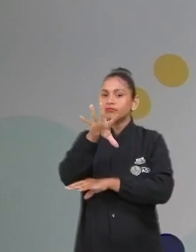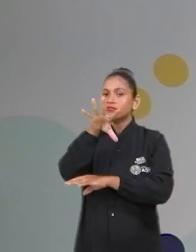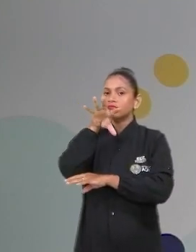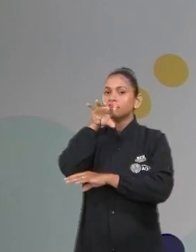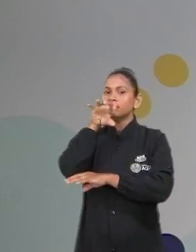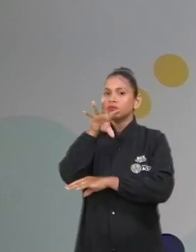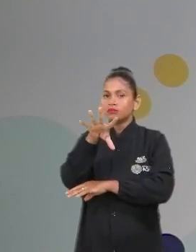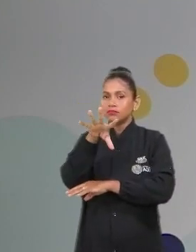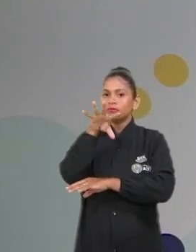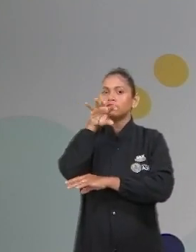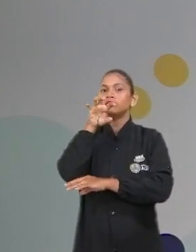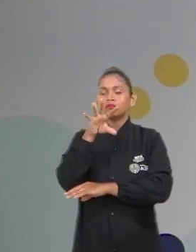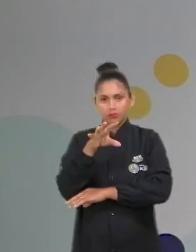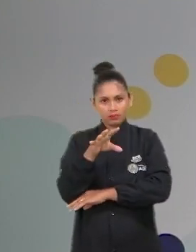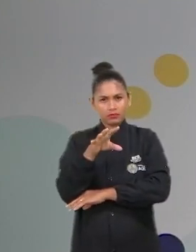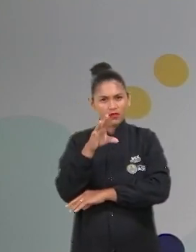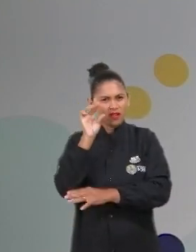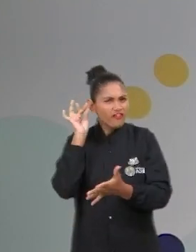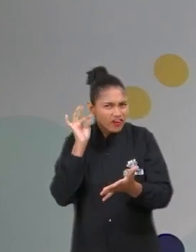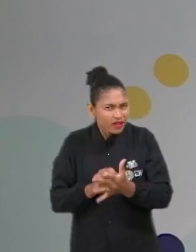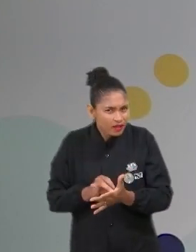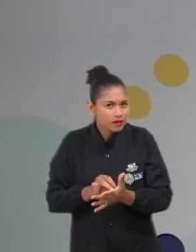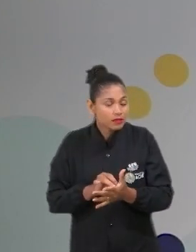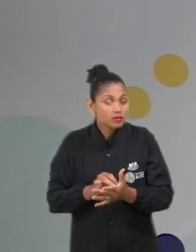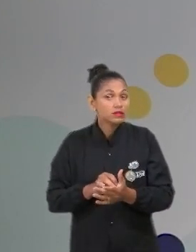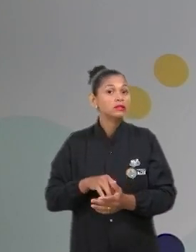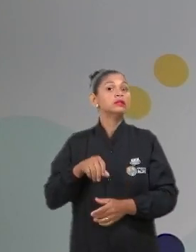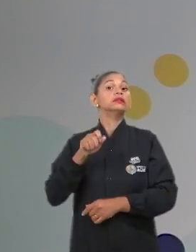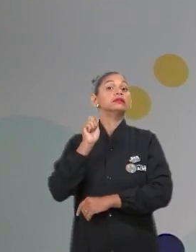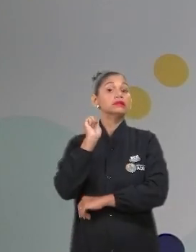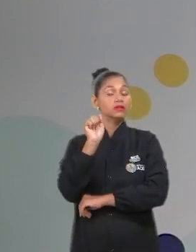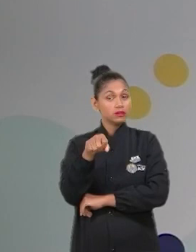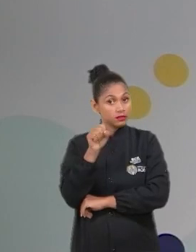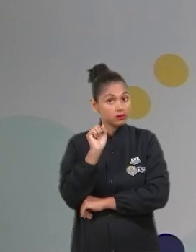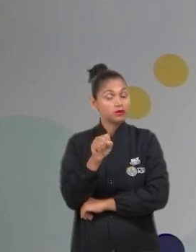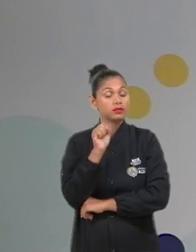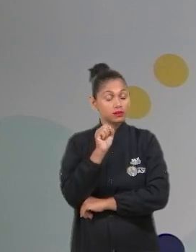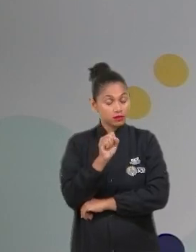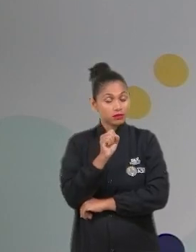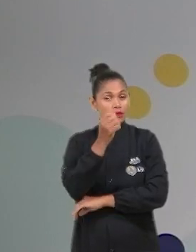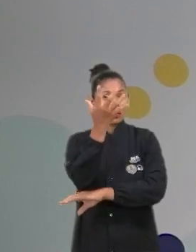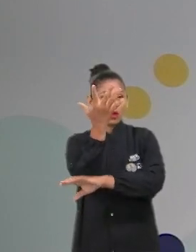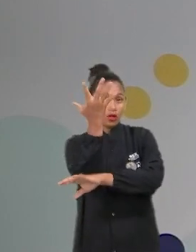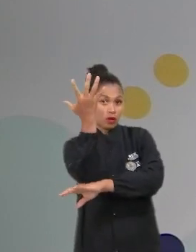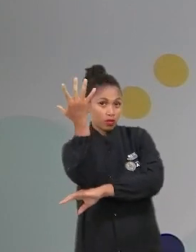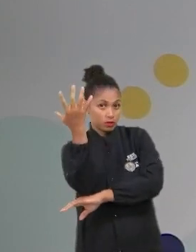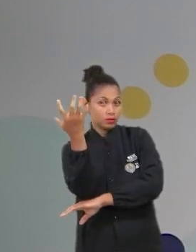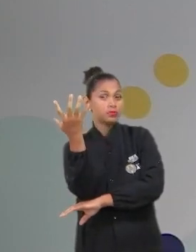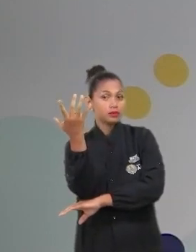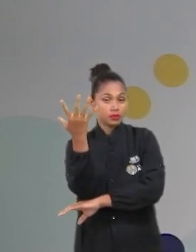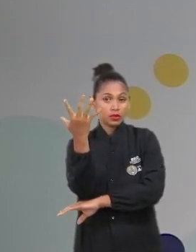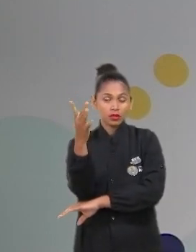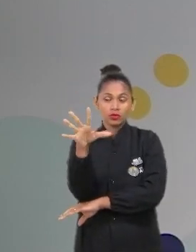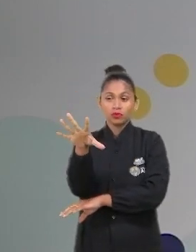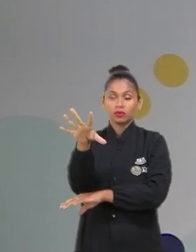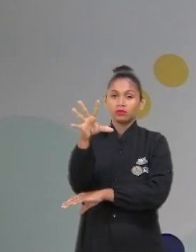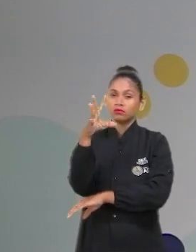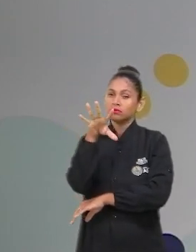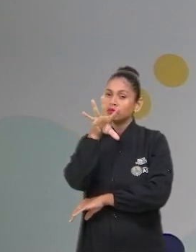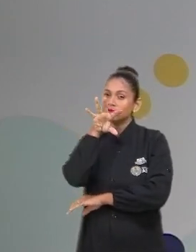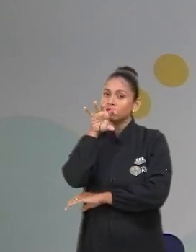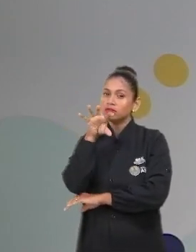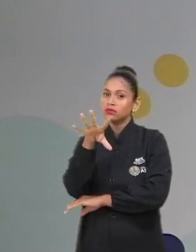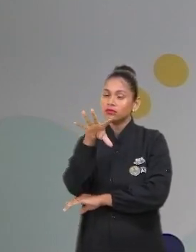É, é verdade. Porém, as plantas, além de respirar, elas também